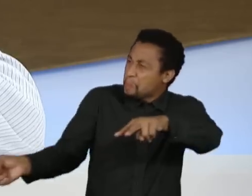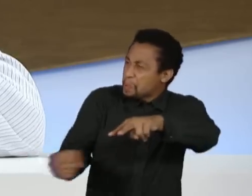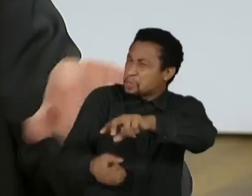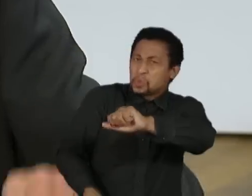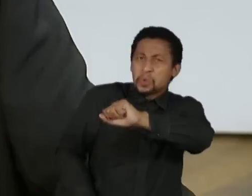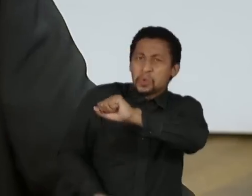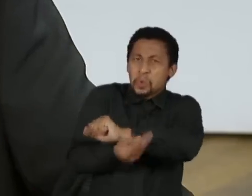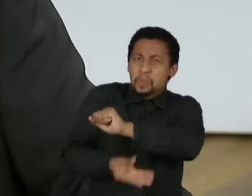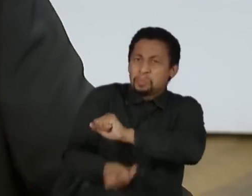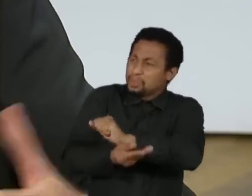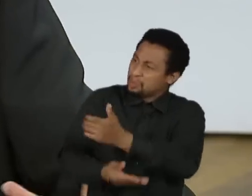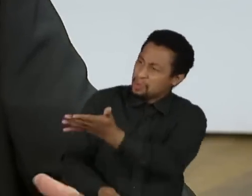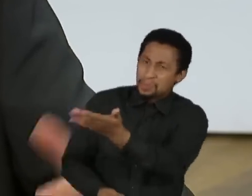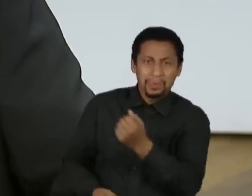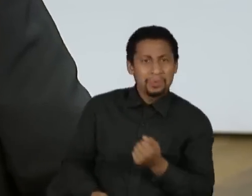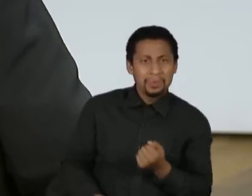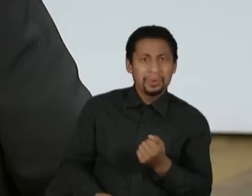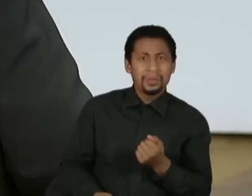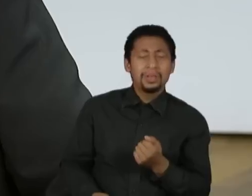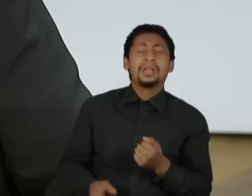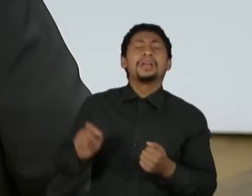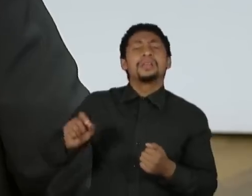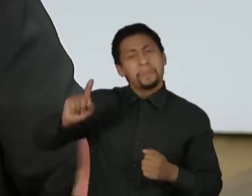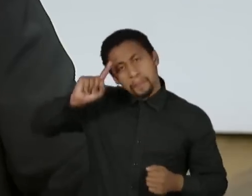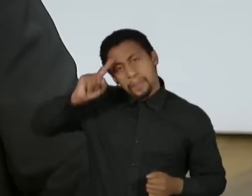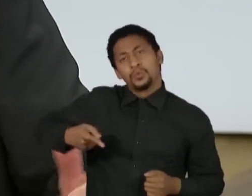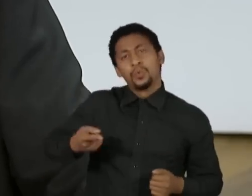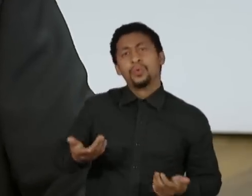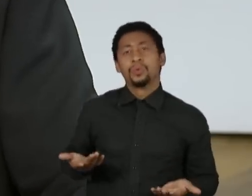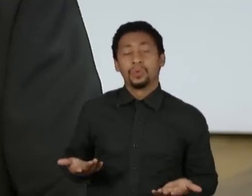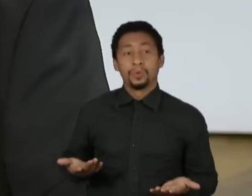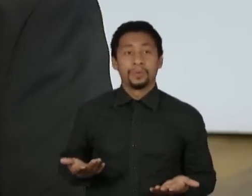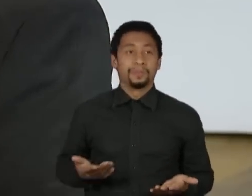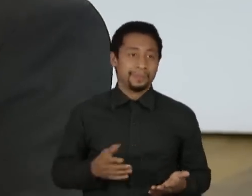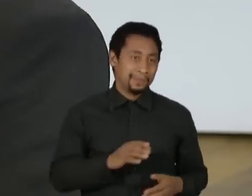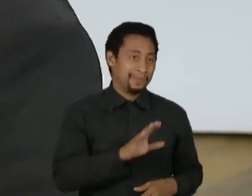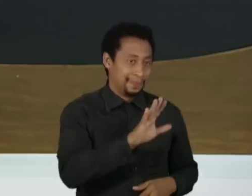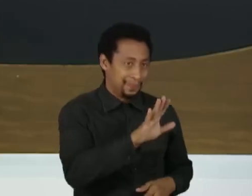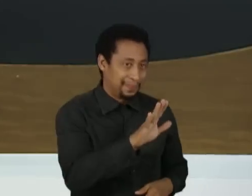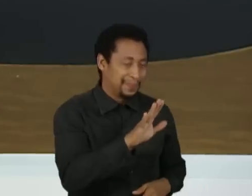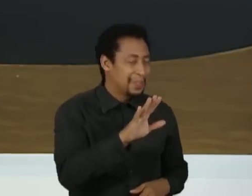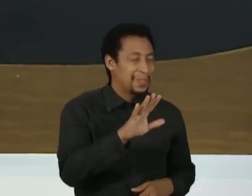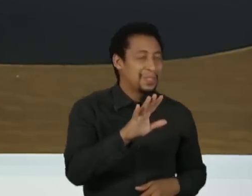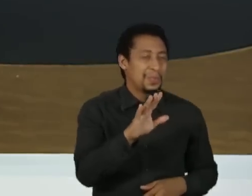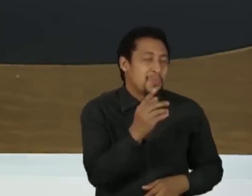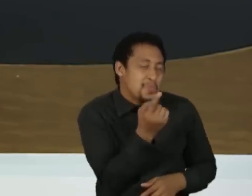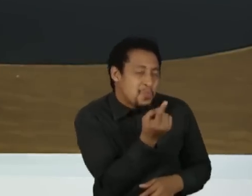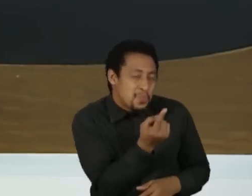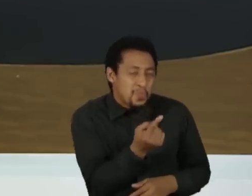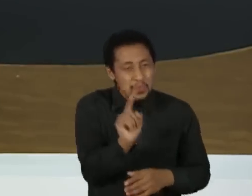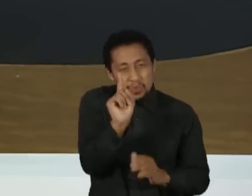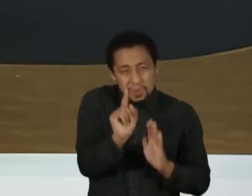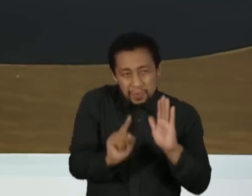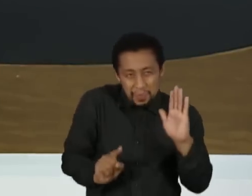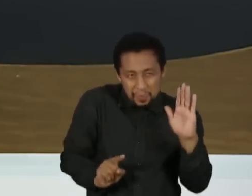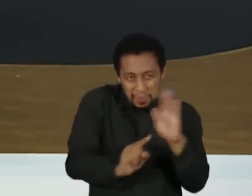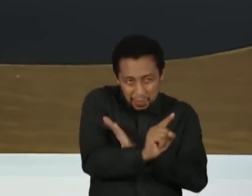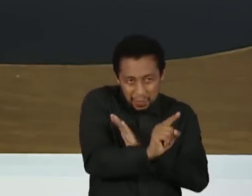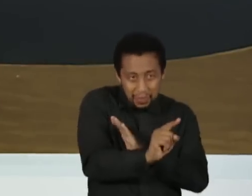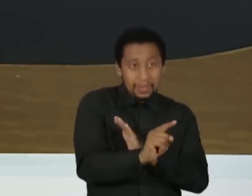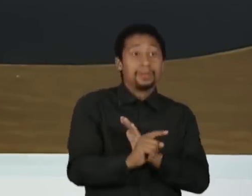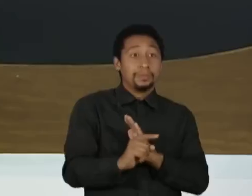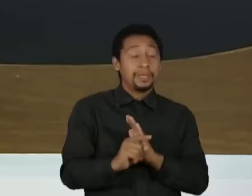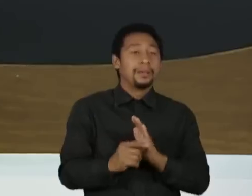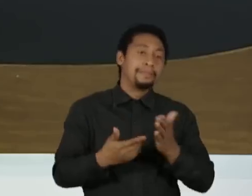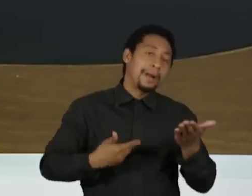Auditor da Receita Federal. A mando de quem? Ministro, eu só trazer mais uma pitada aqui para essa discussão, porque enquanto o nosso